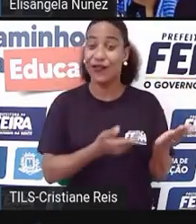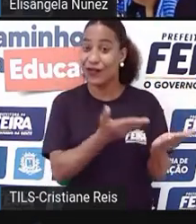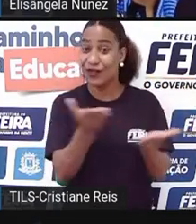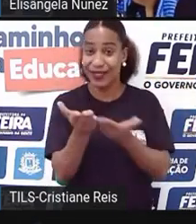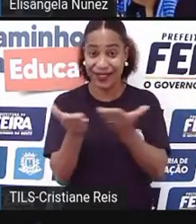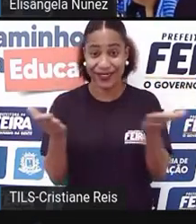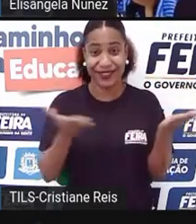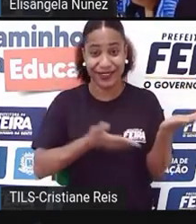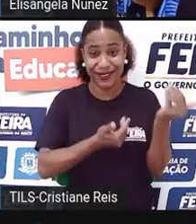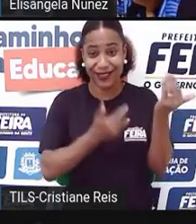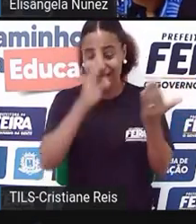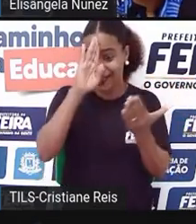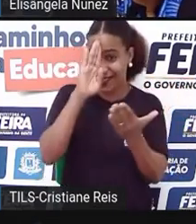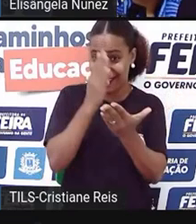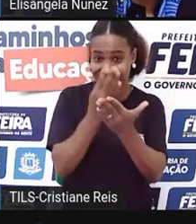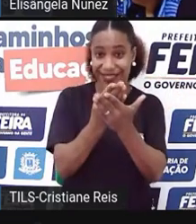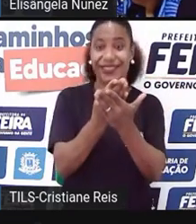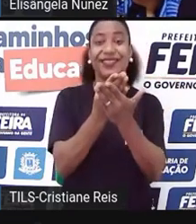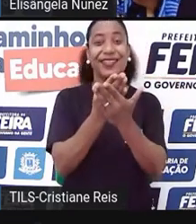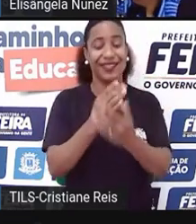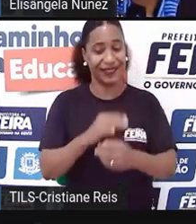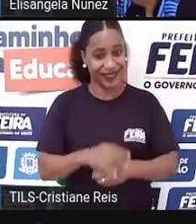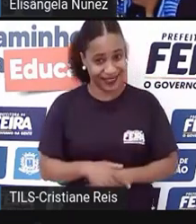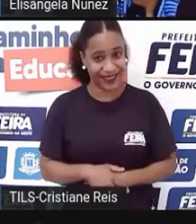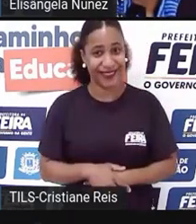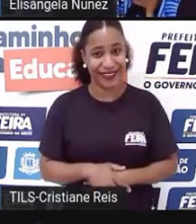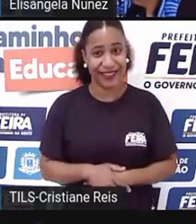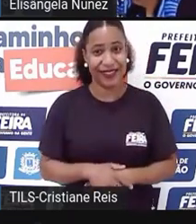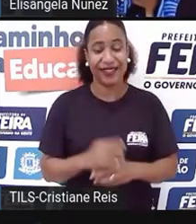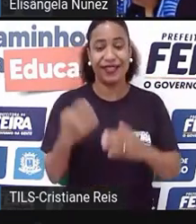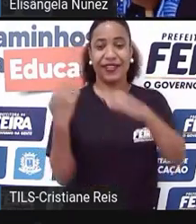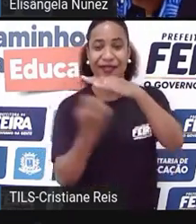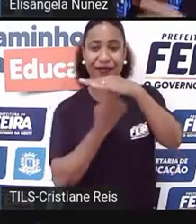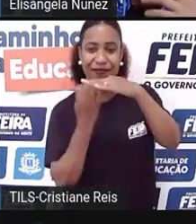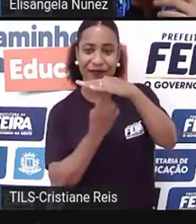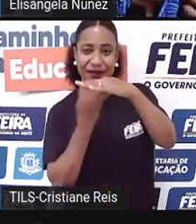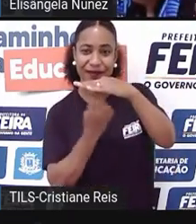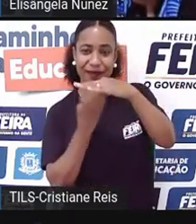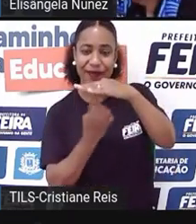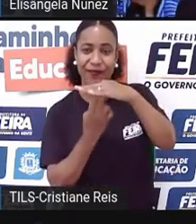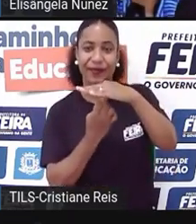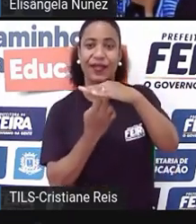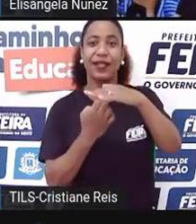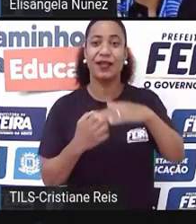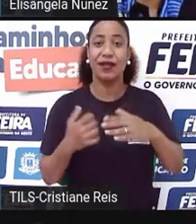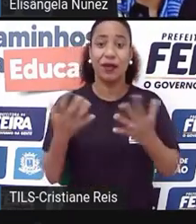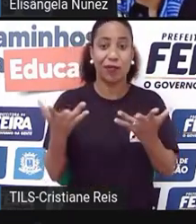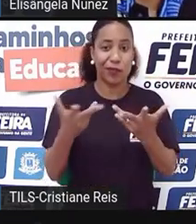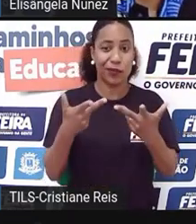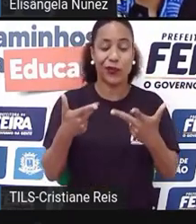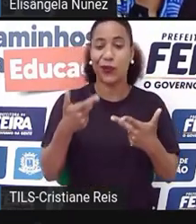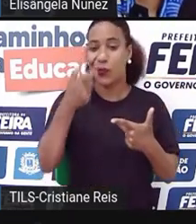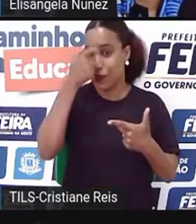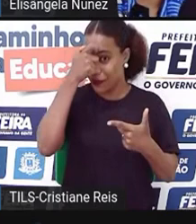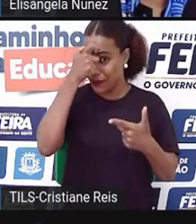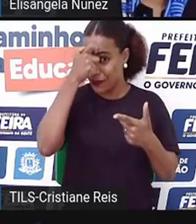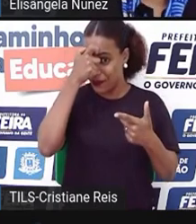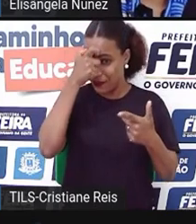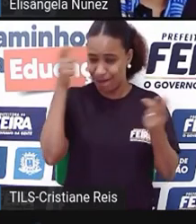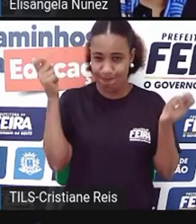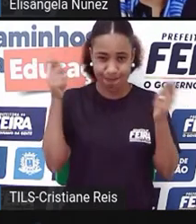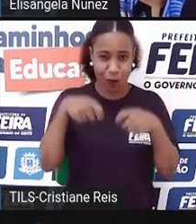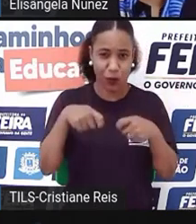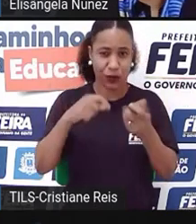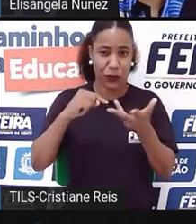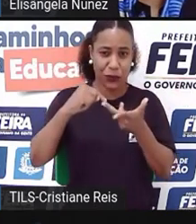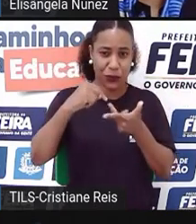e, como eu falei, empreender é usar suas melhores competências para criar algo diferente, que gere valor.